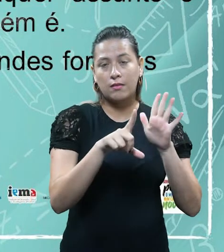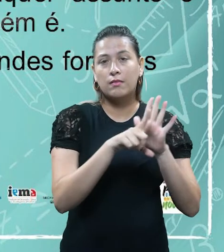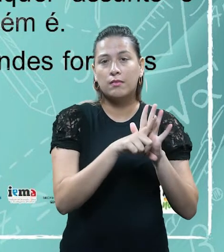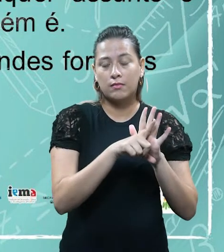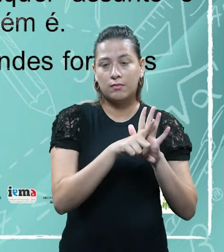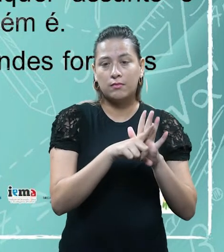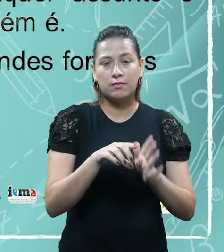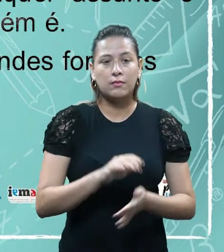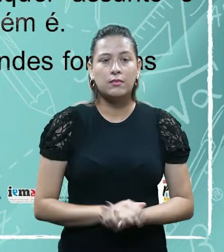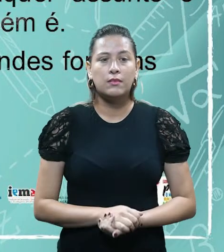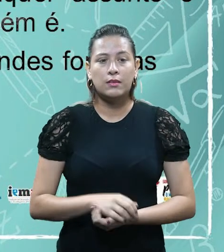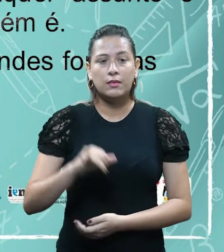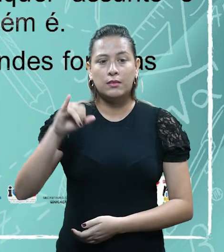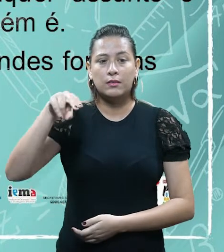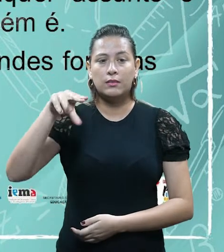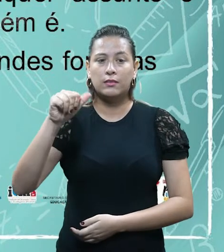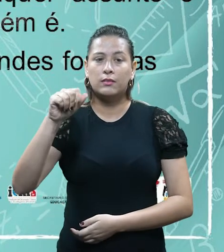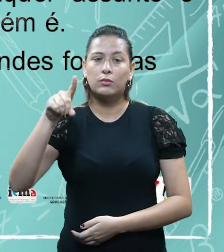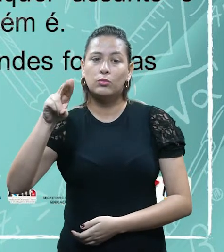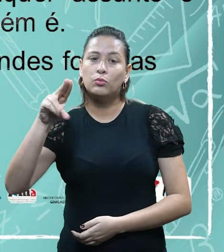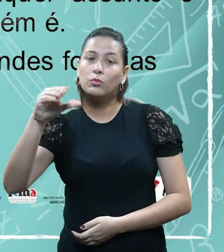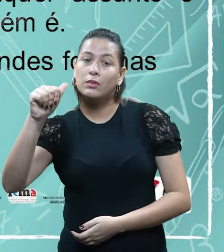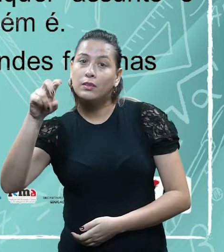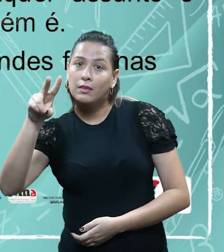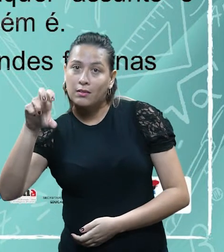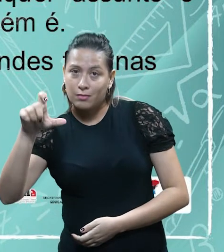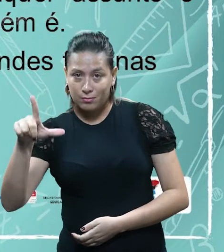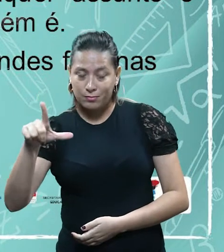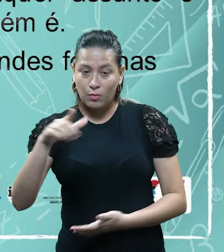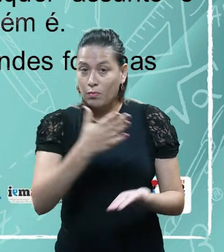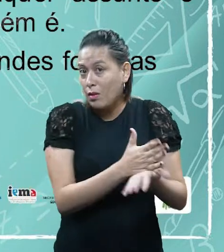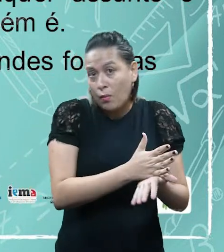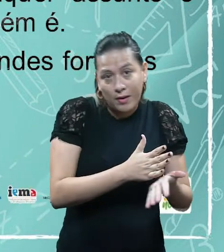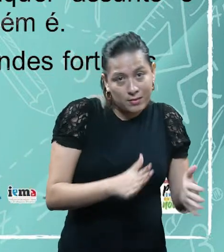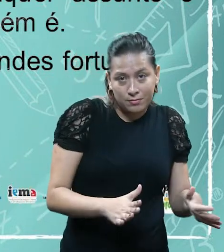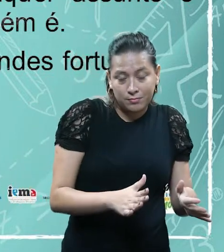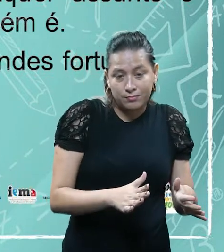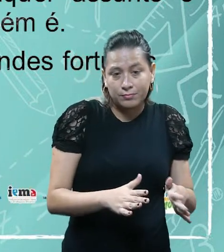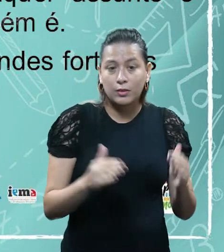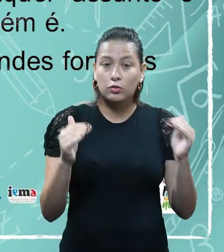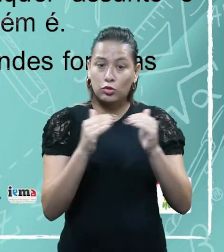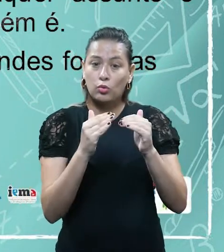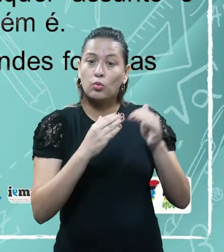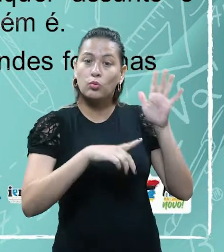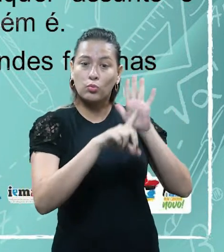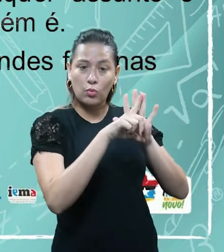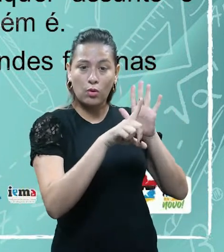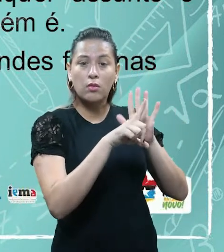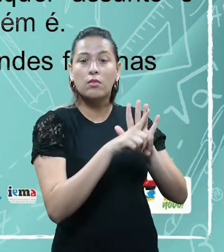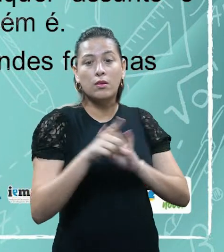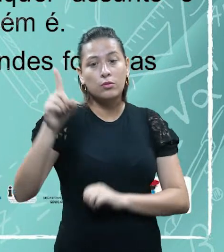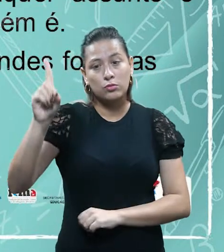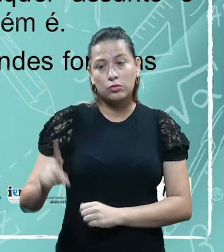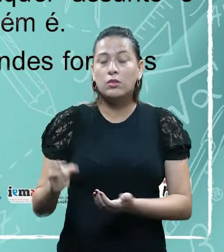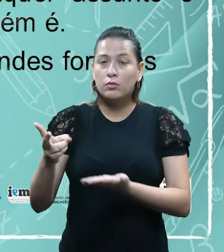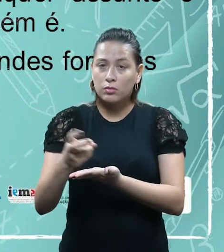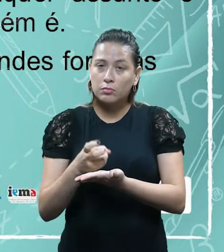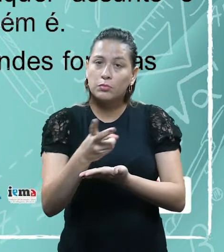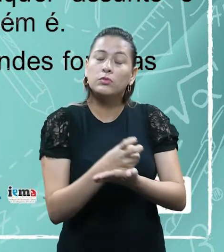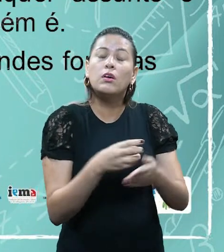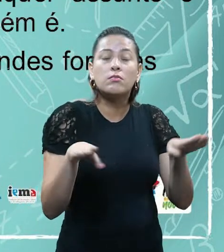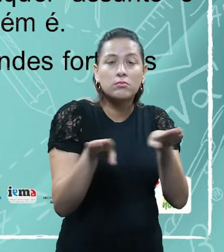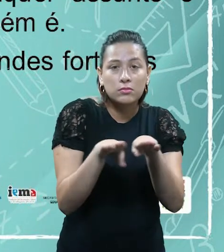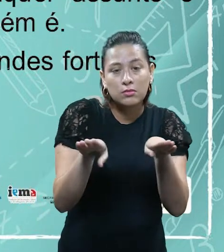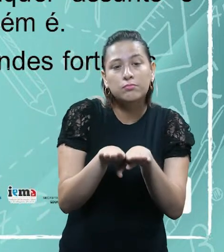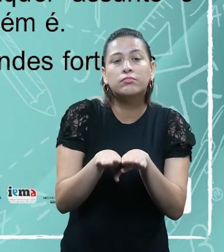é incaducável, né, segundo a competência legislativa, para legislar sobre o direito tributário também é.